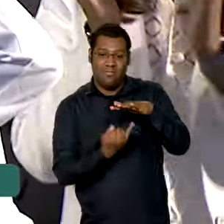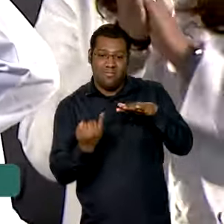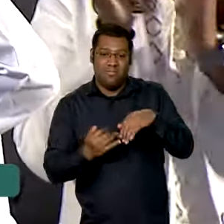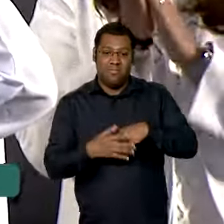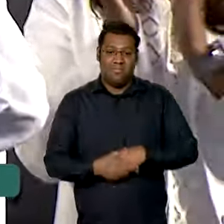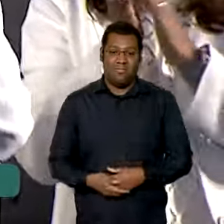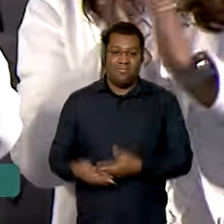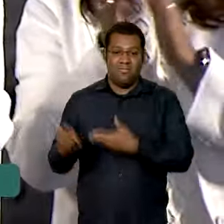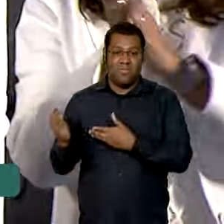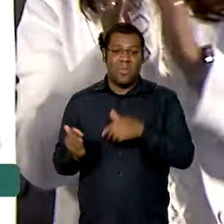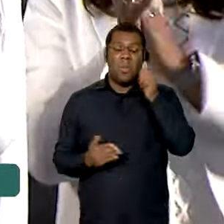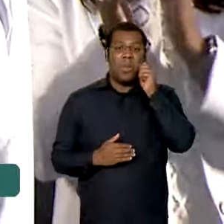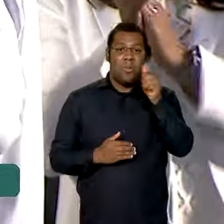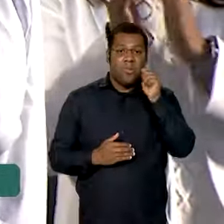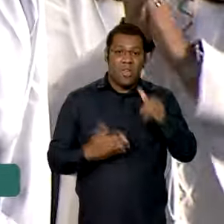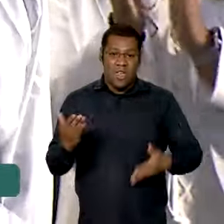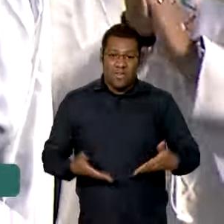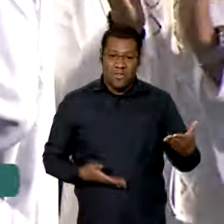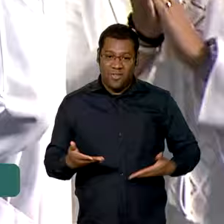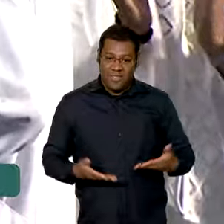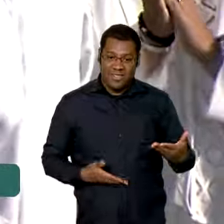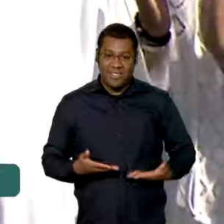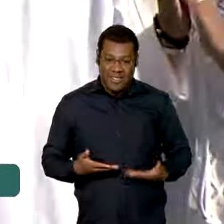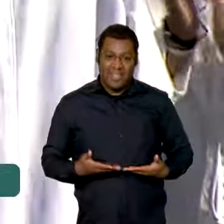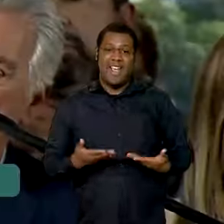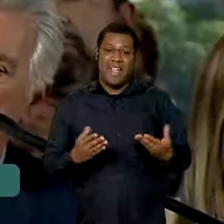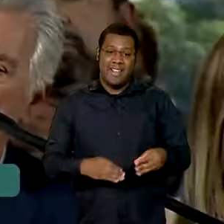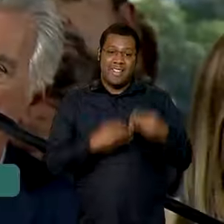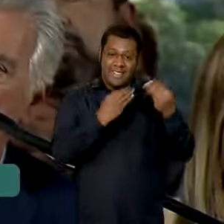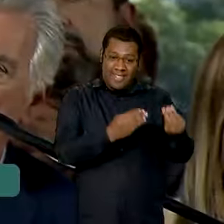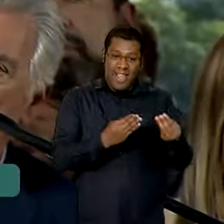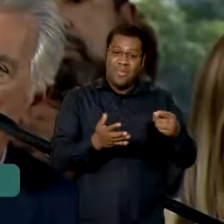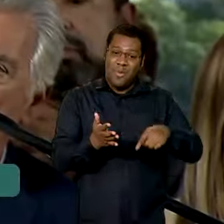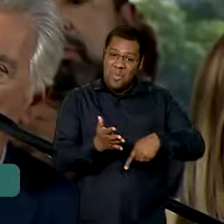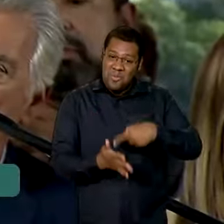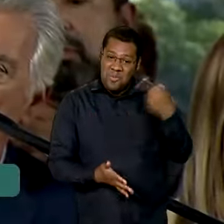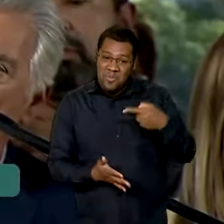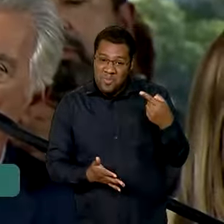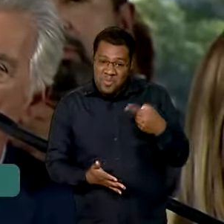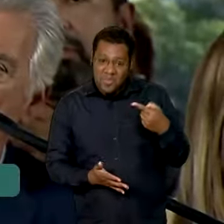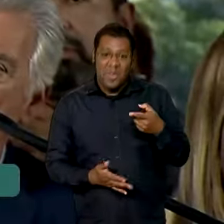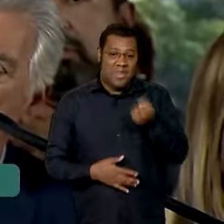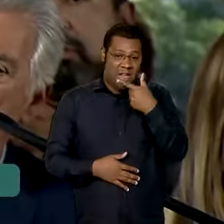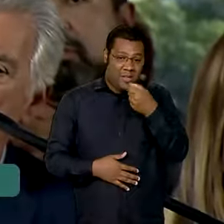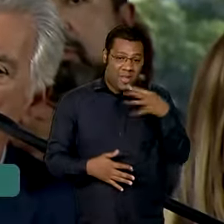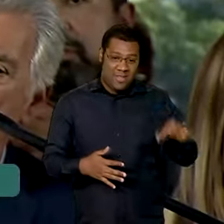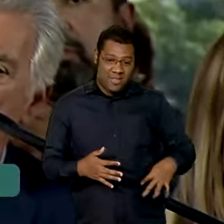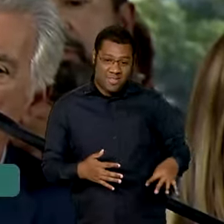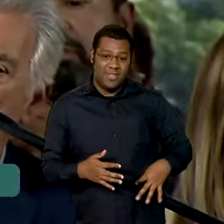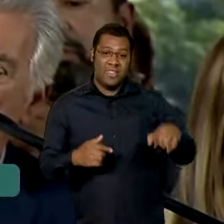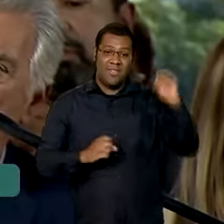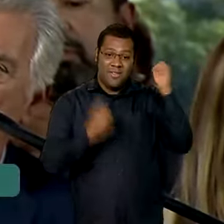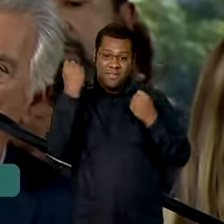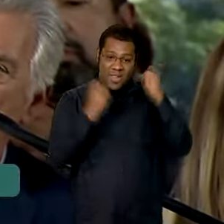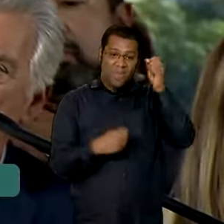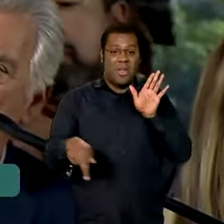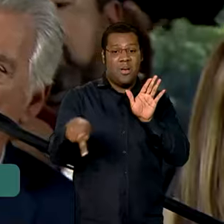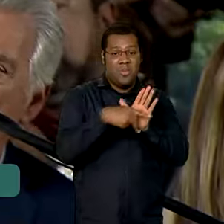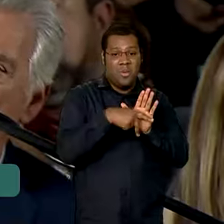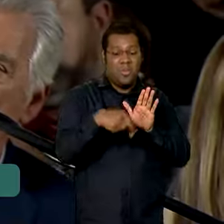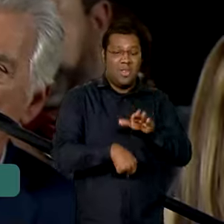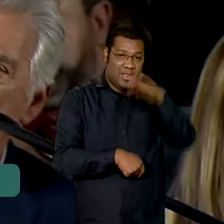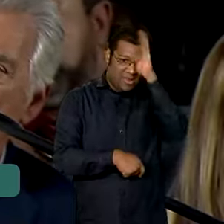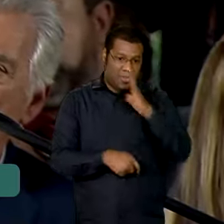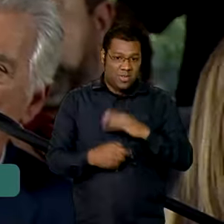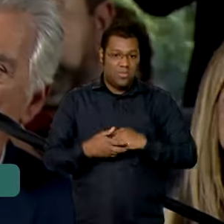primeiro medicamento produzido em território nacional. O papel do Estado é tentar alavancar as oportunidades que as